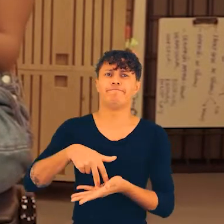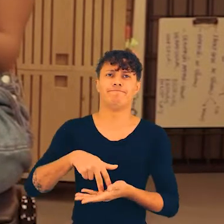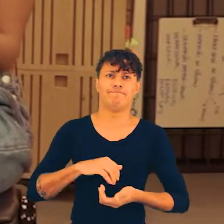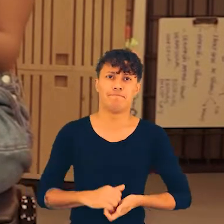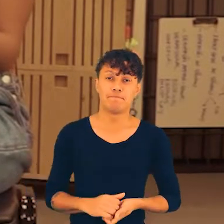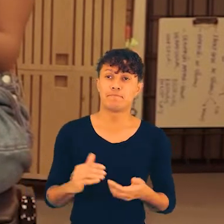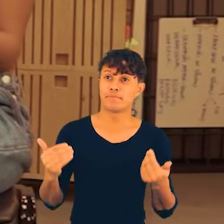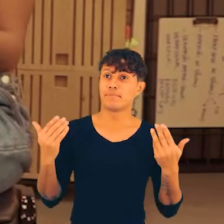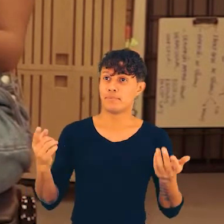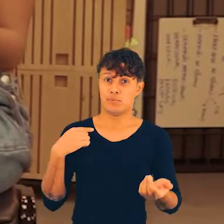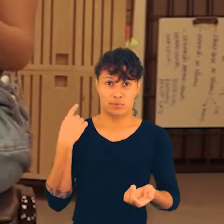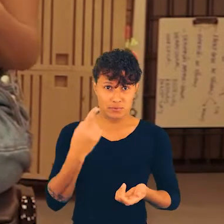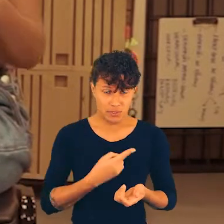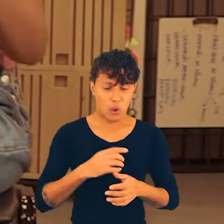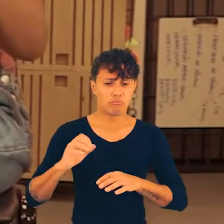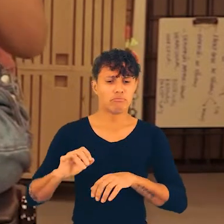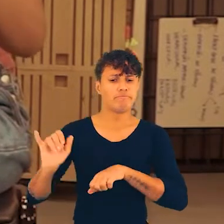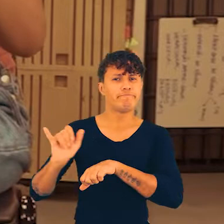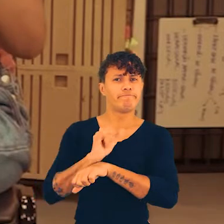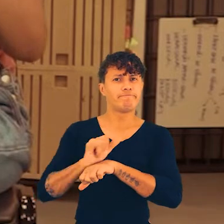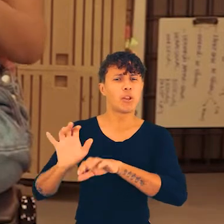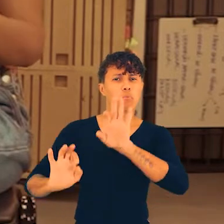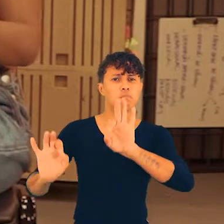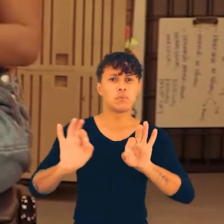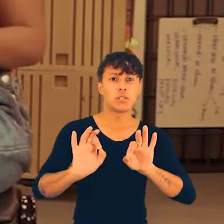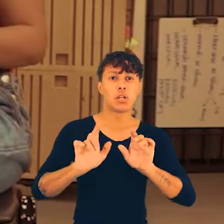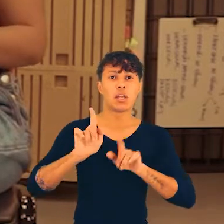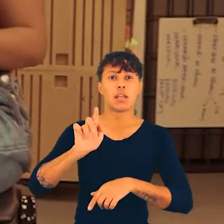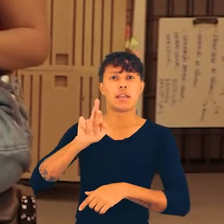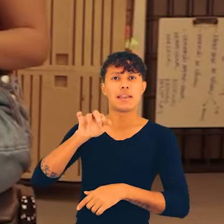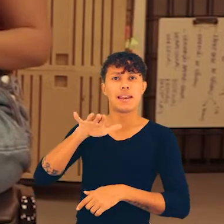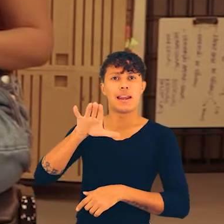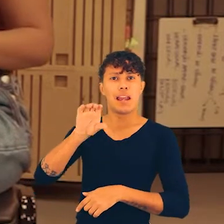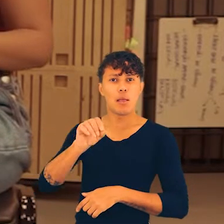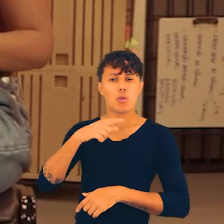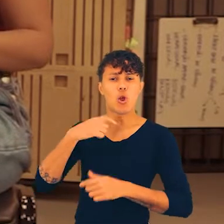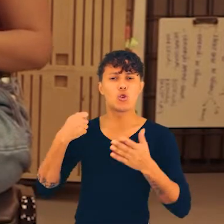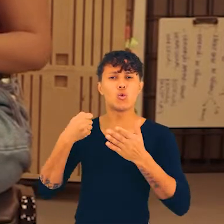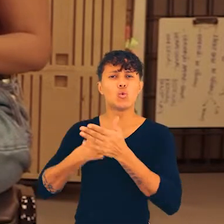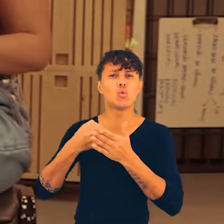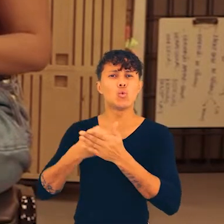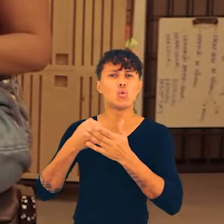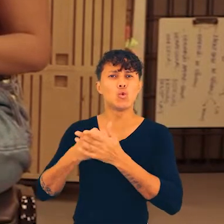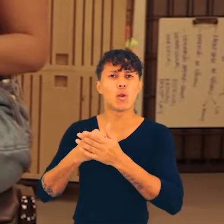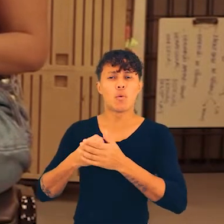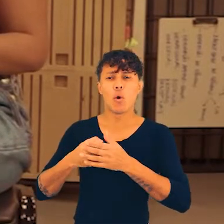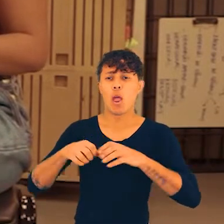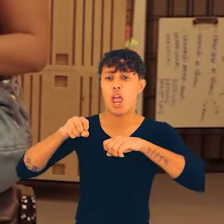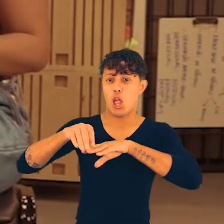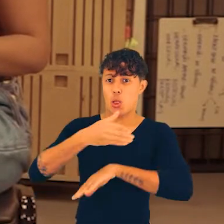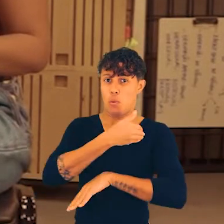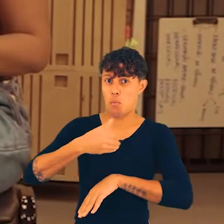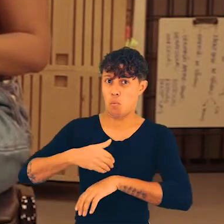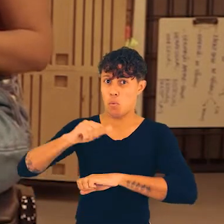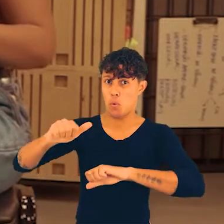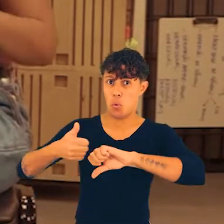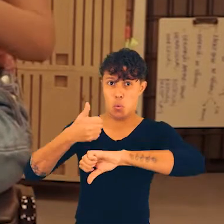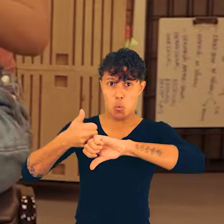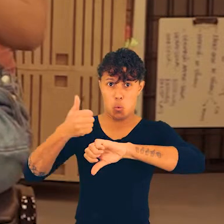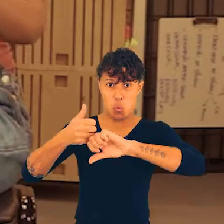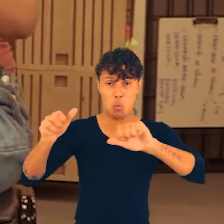para a gente estar aqui dentro. Então, nós nos organizamos pelo Grêmio Estudantil em defesa de uma educação pública e de qualidade.